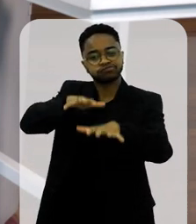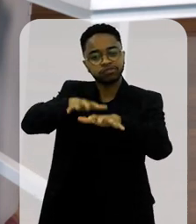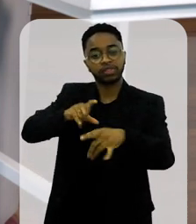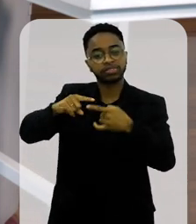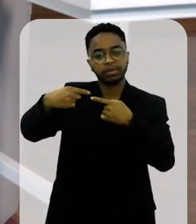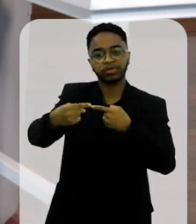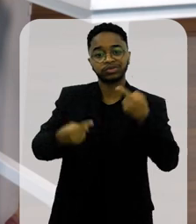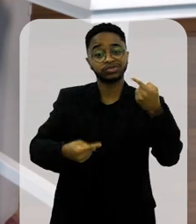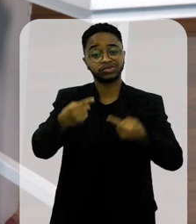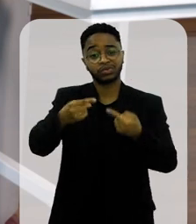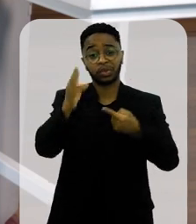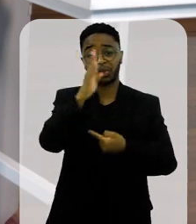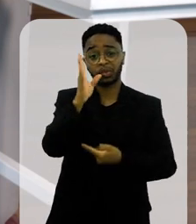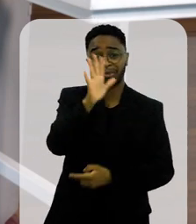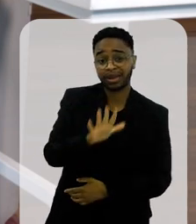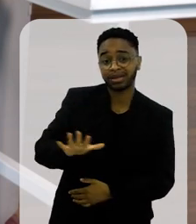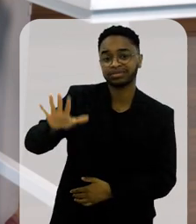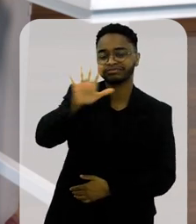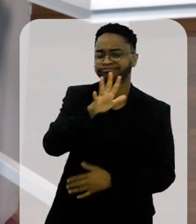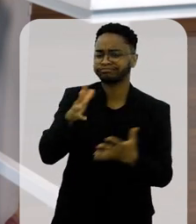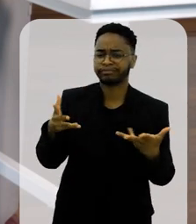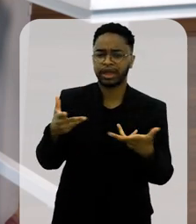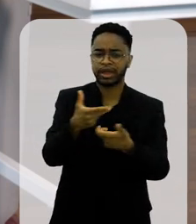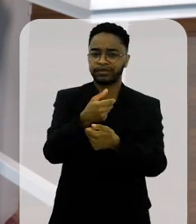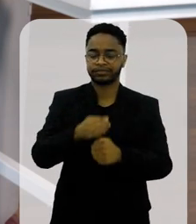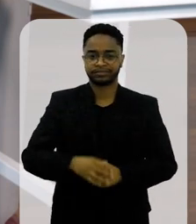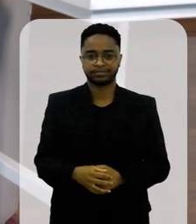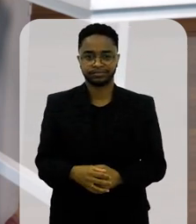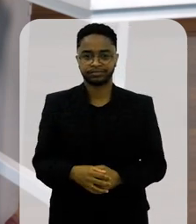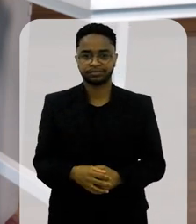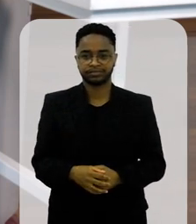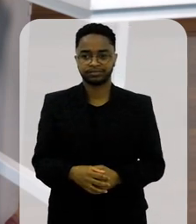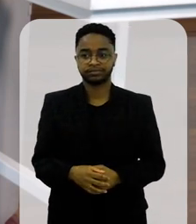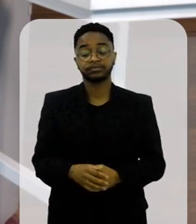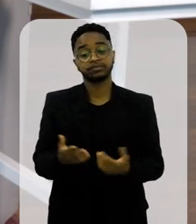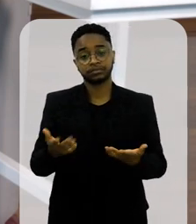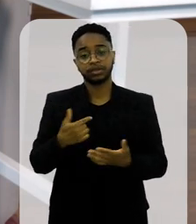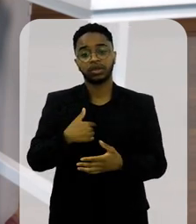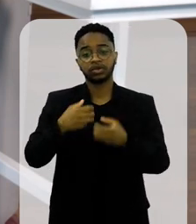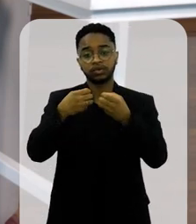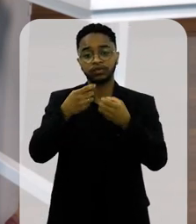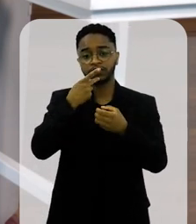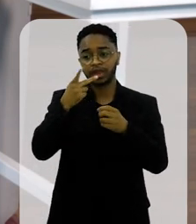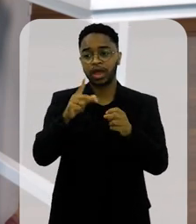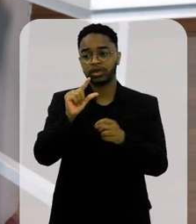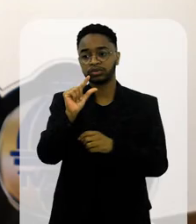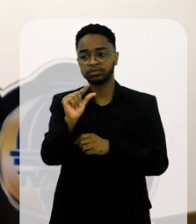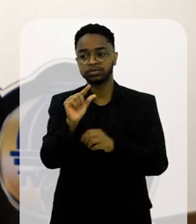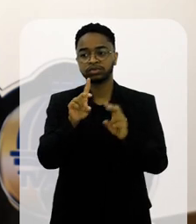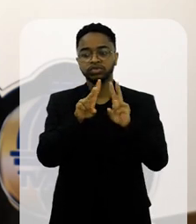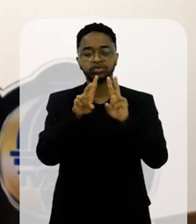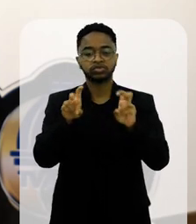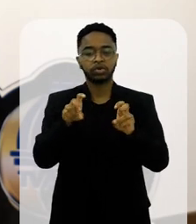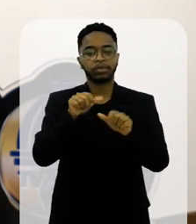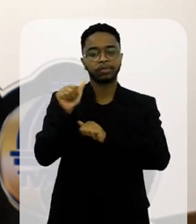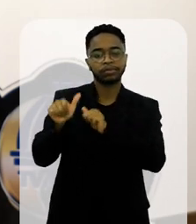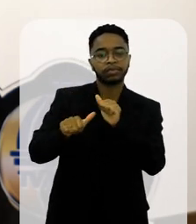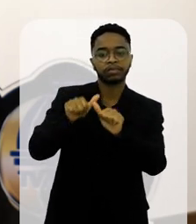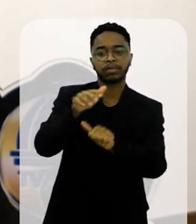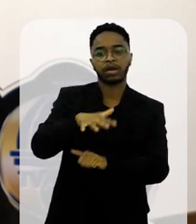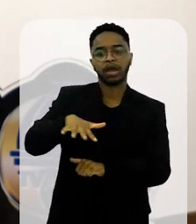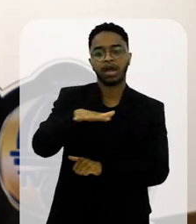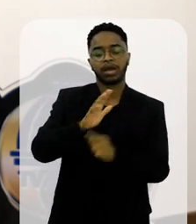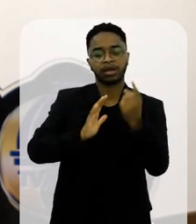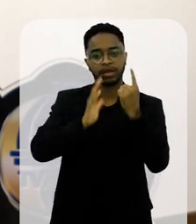ser assunto do Brasil inteiro. Isso é fantástico. Sem dúvida nenhuma. agora me diz uma coisa. Vamos falar um pouco dessas transformações que o carnaval está